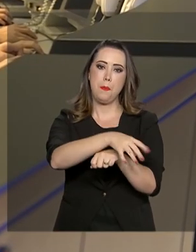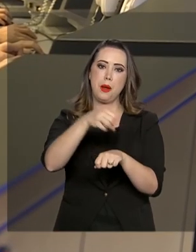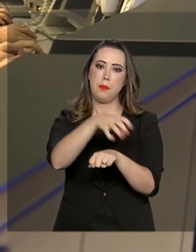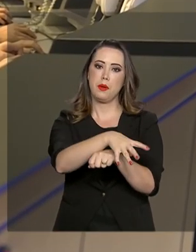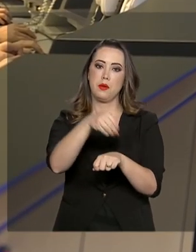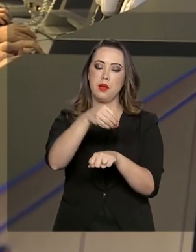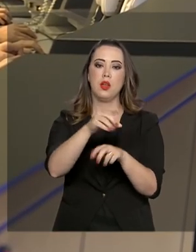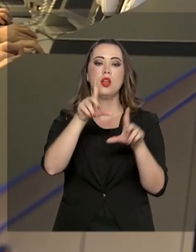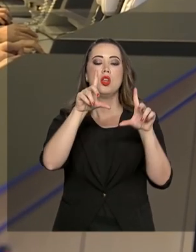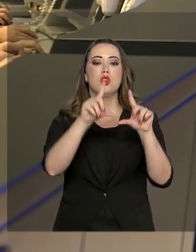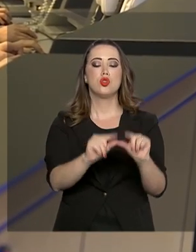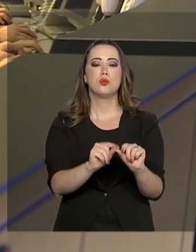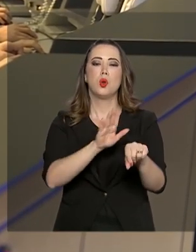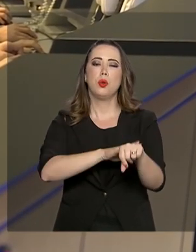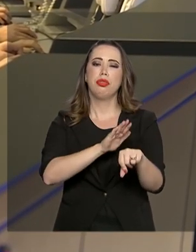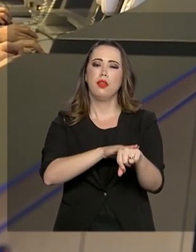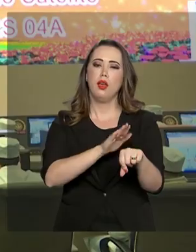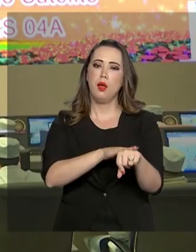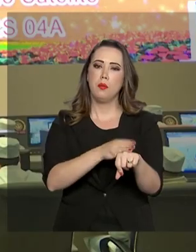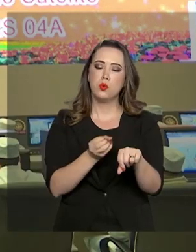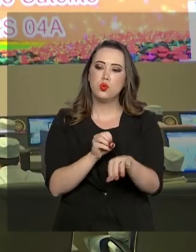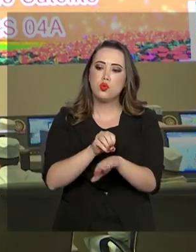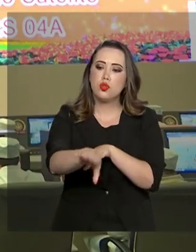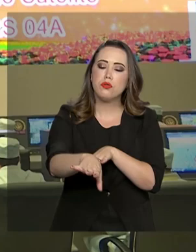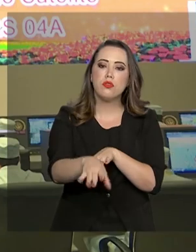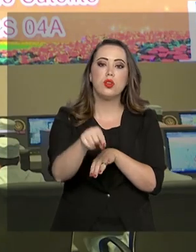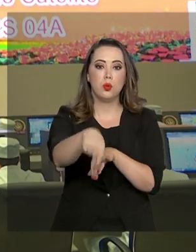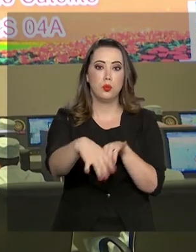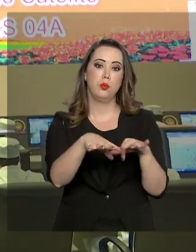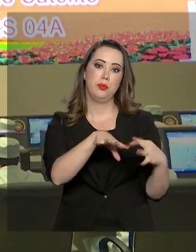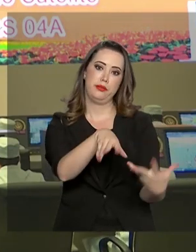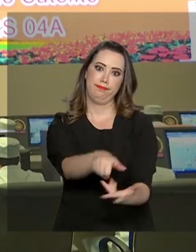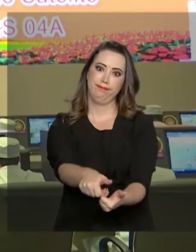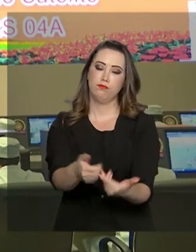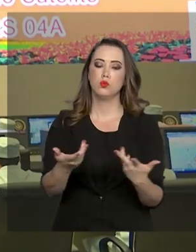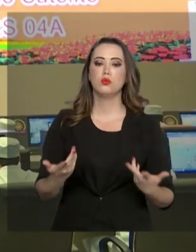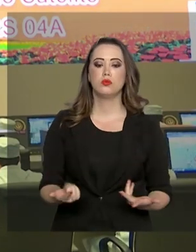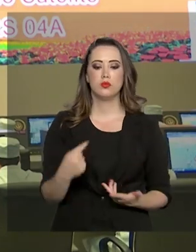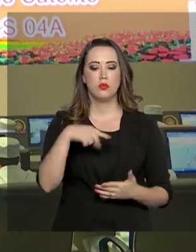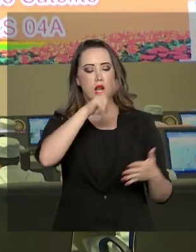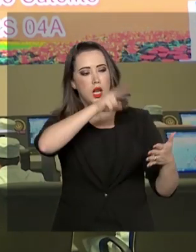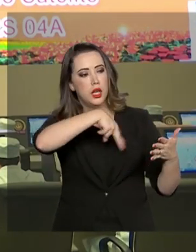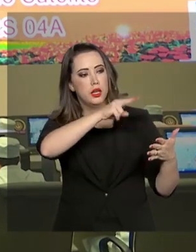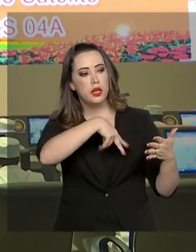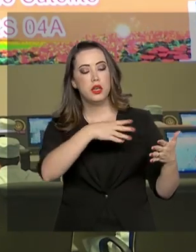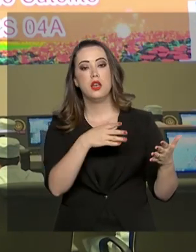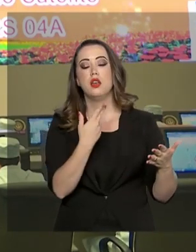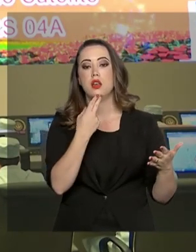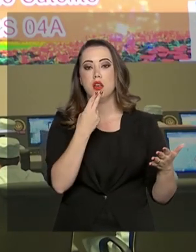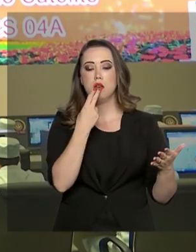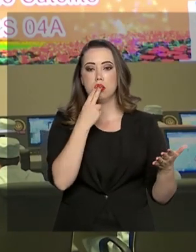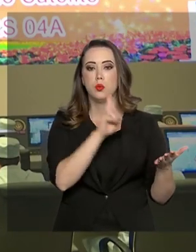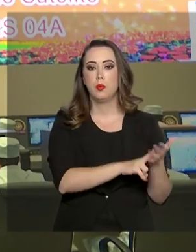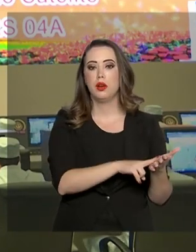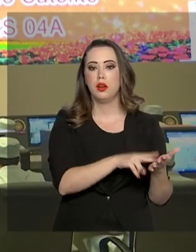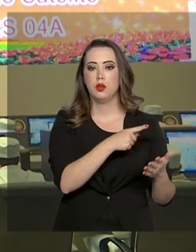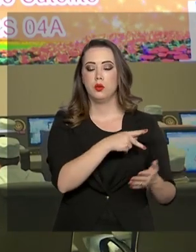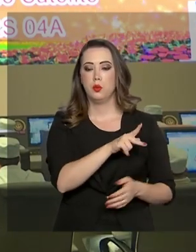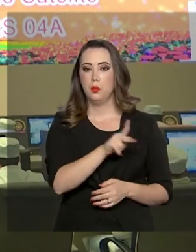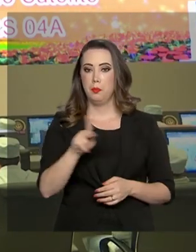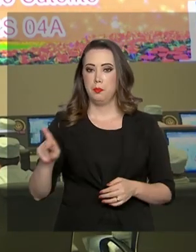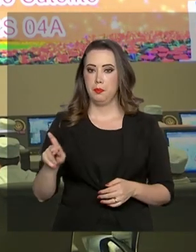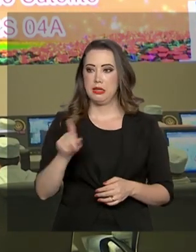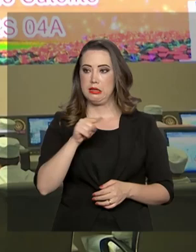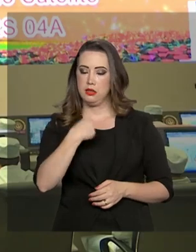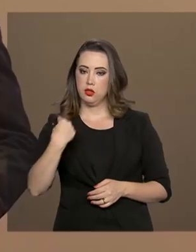reduzir o tempo de envio das imagens. Na cerimônia de lançamento, foi lida uma carta do presidente Xi Jinping ao presidente